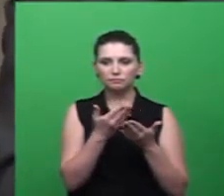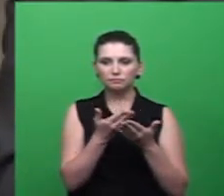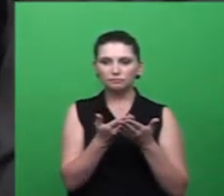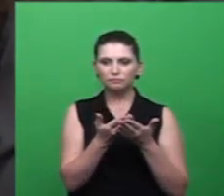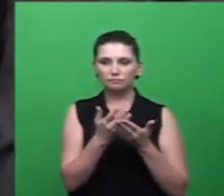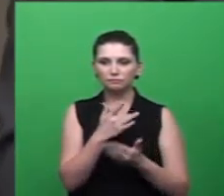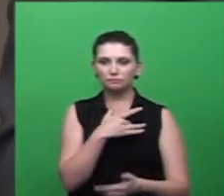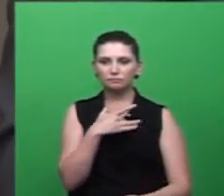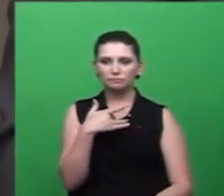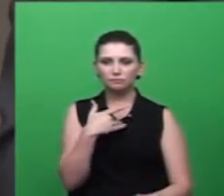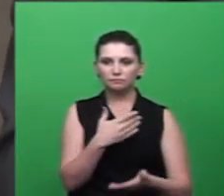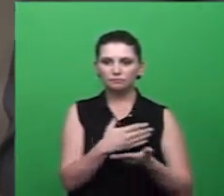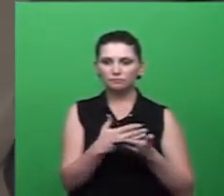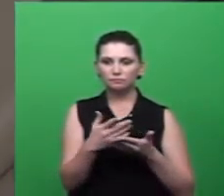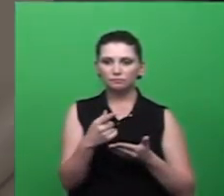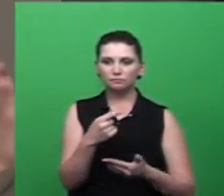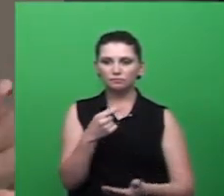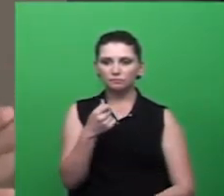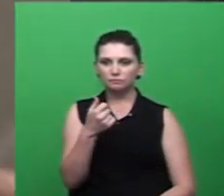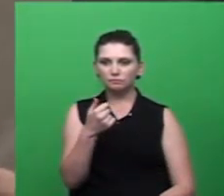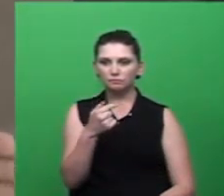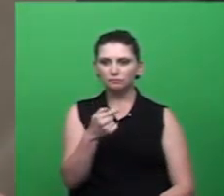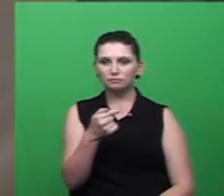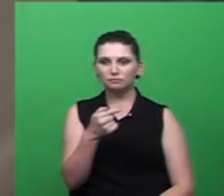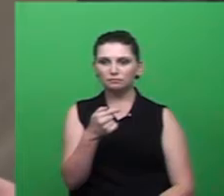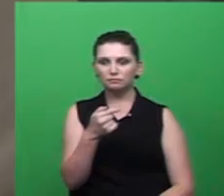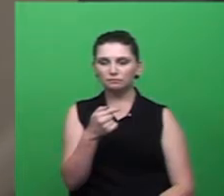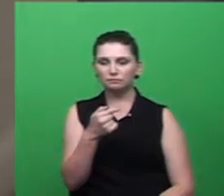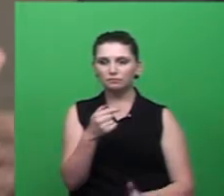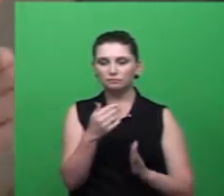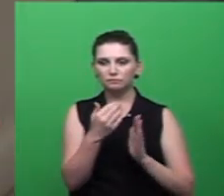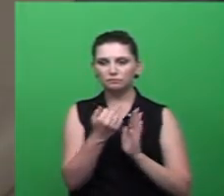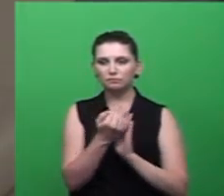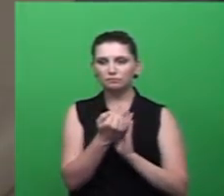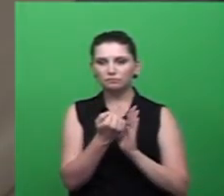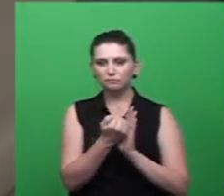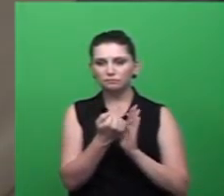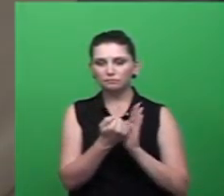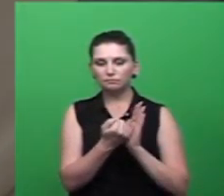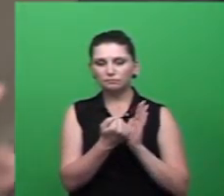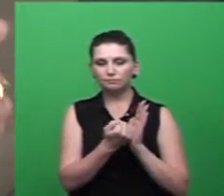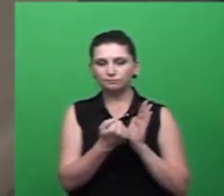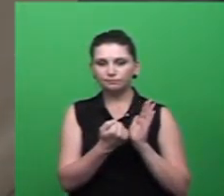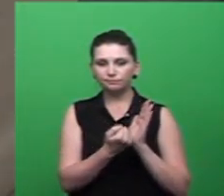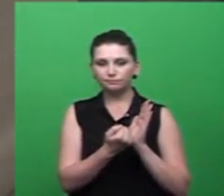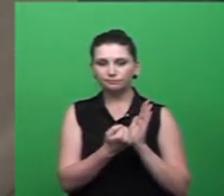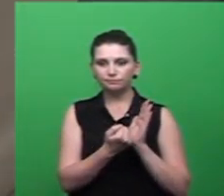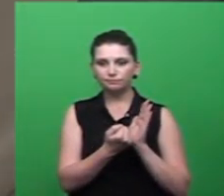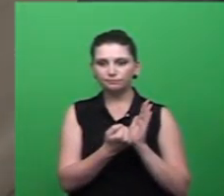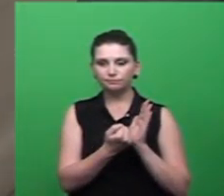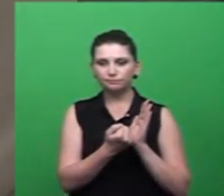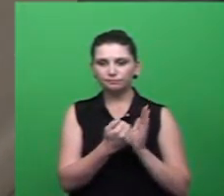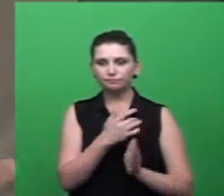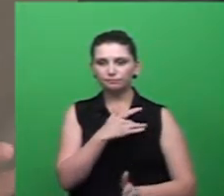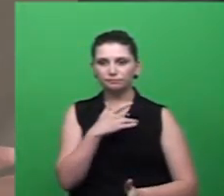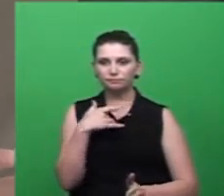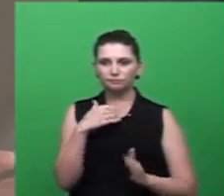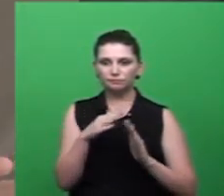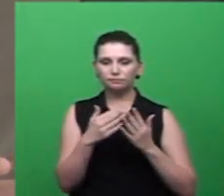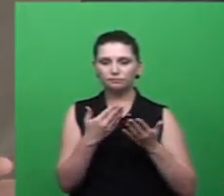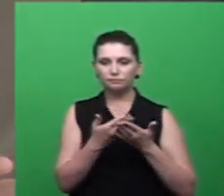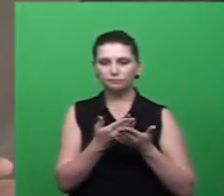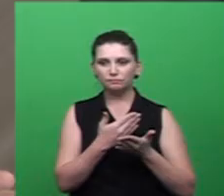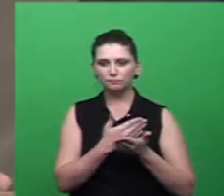2007 o programa Saúde na Escola iniciou já há alguns anos eu não sei